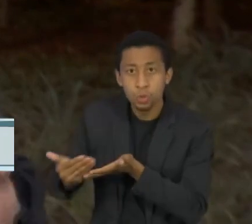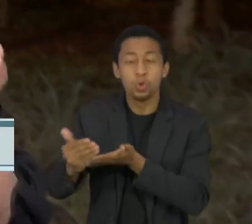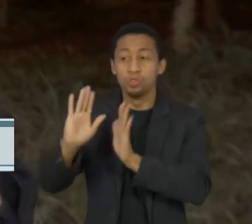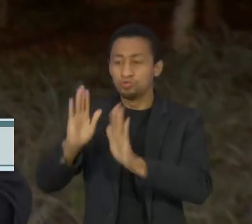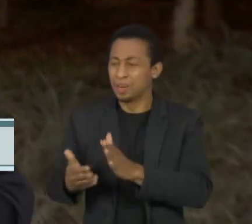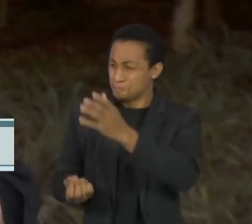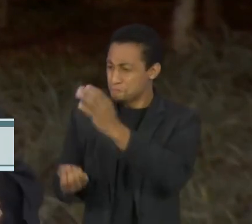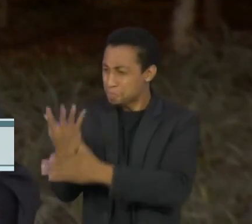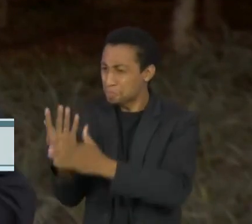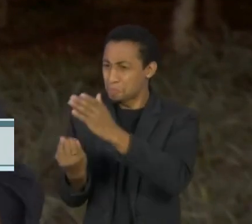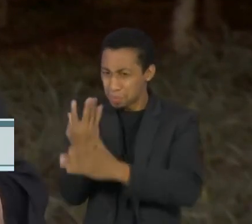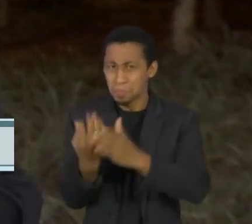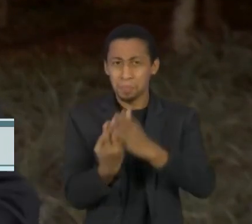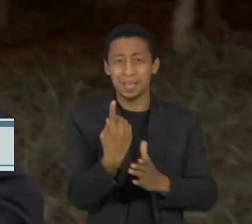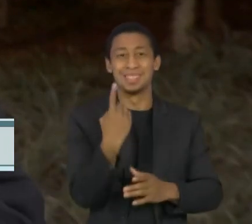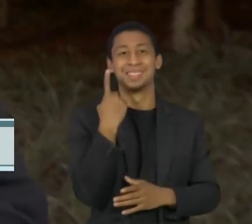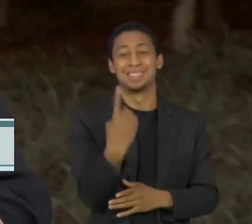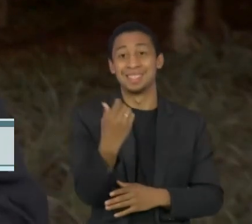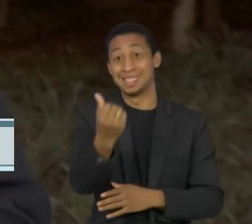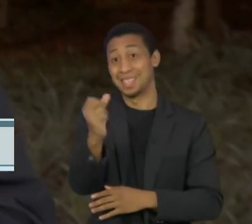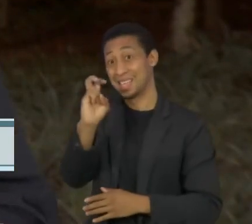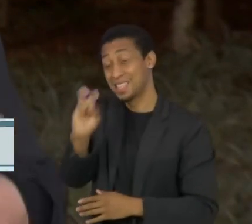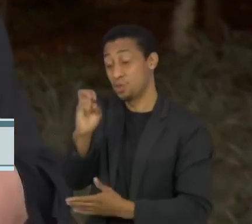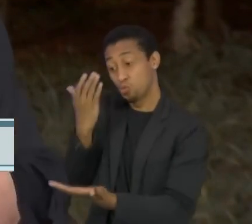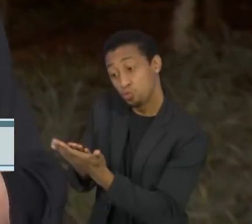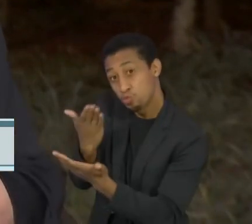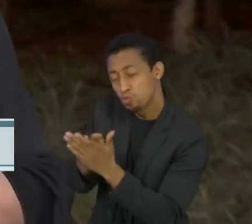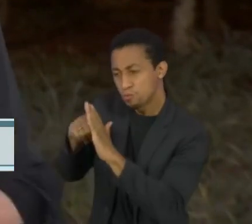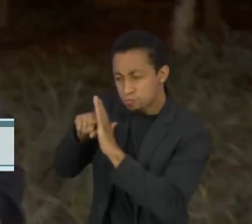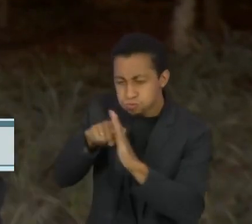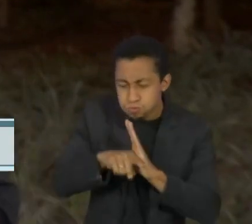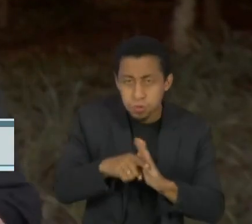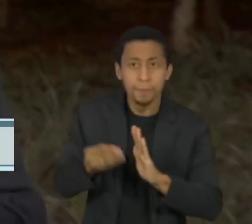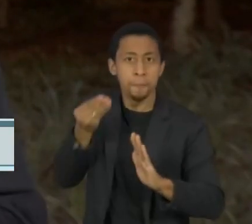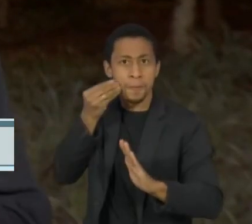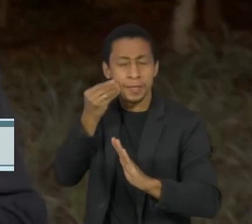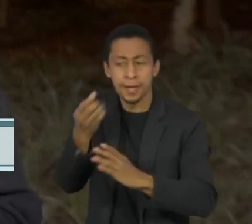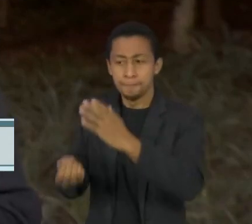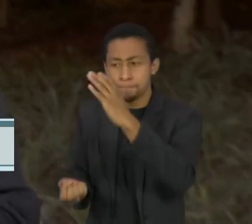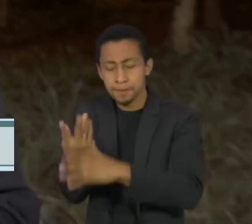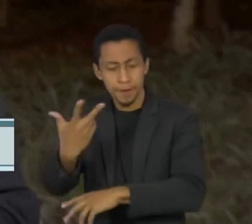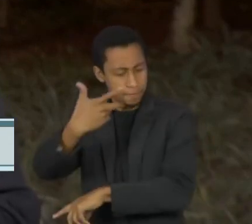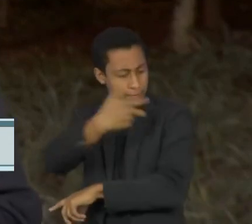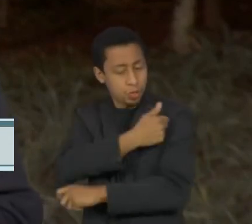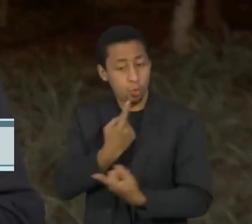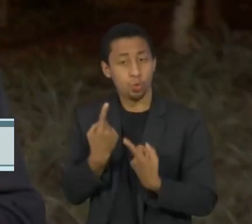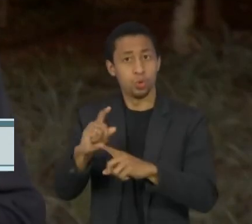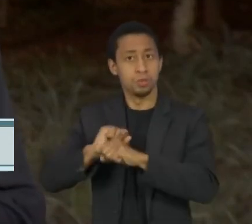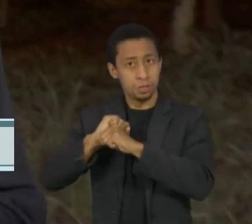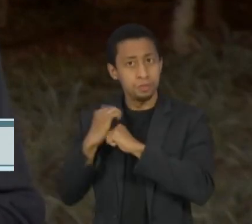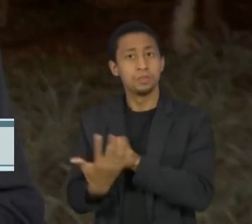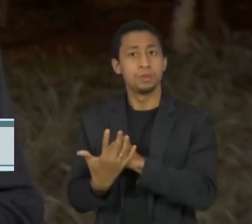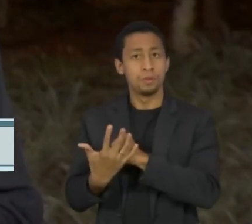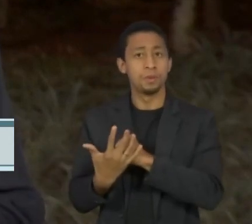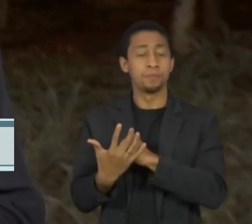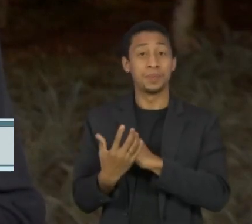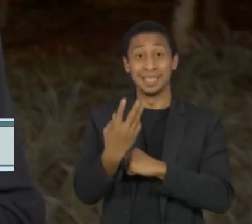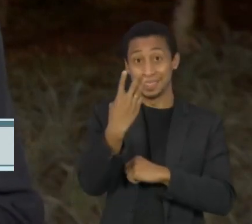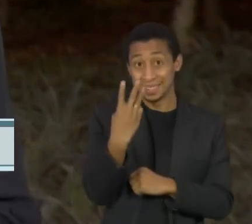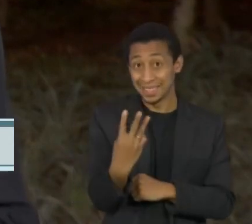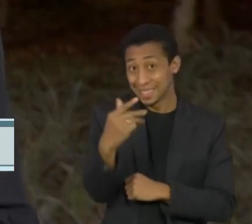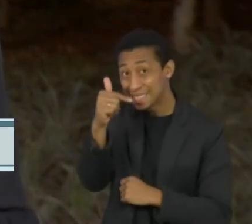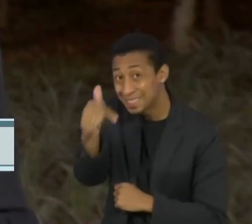165 estudos sendo feitos para desenvolver uma vacina para a Covid-19. 37